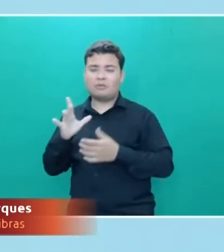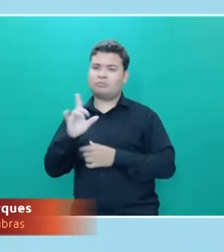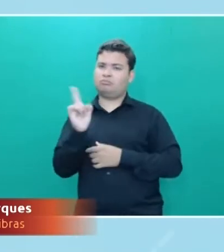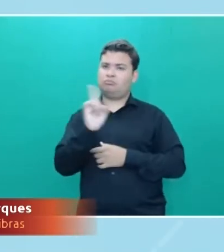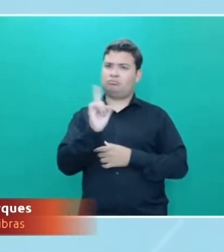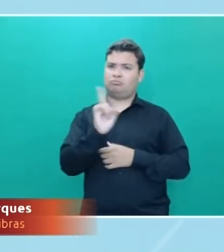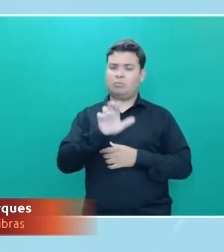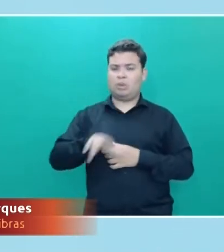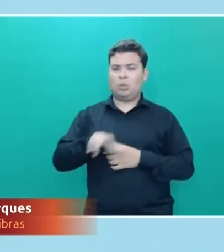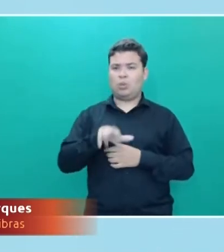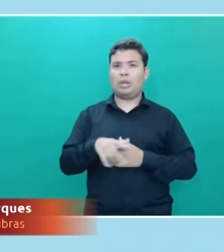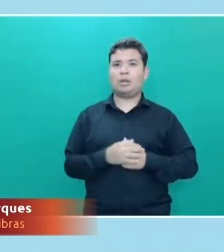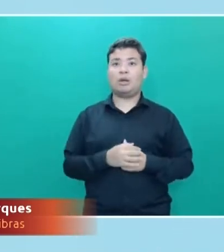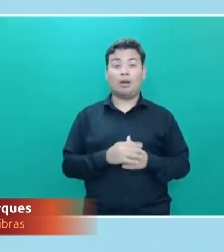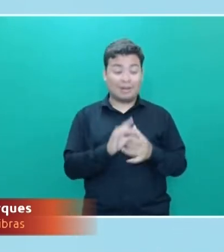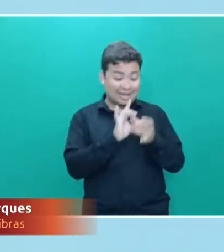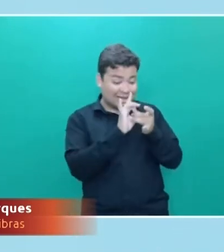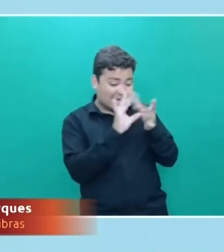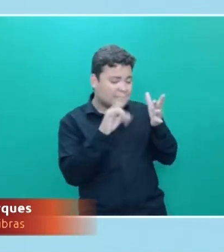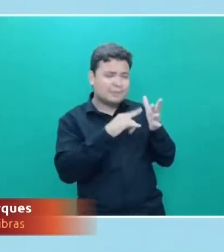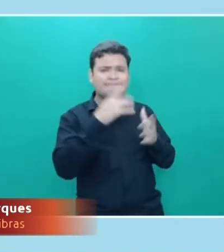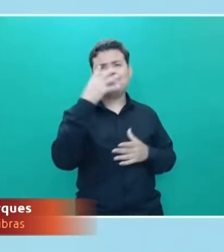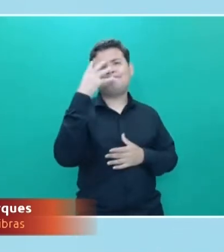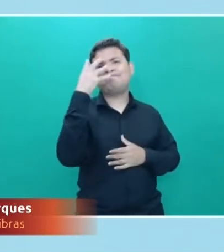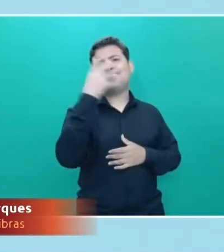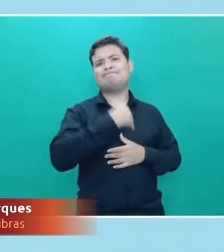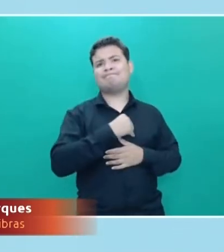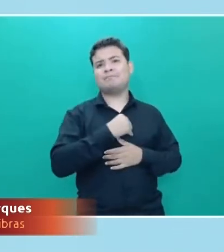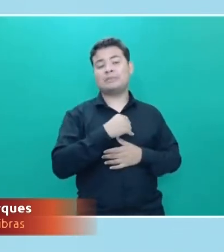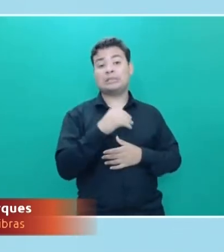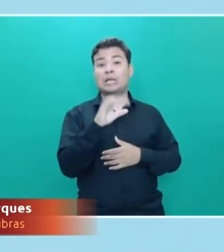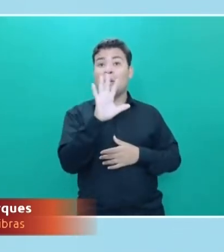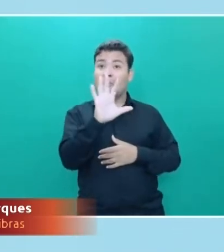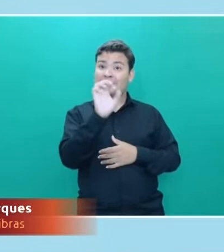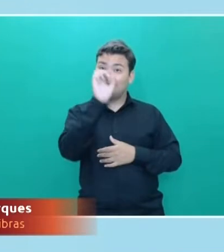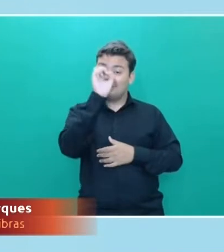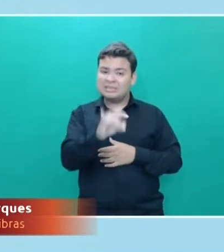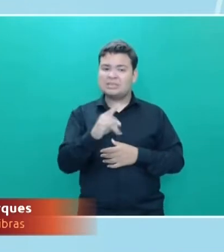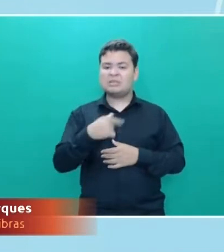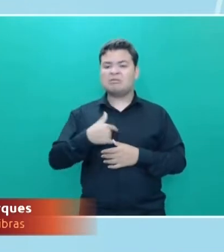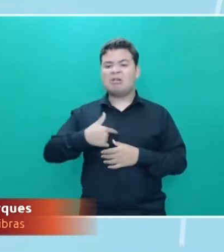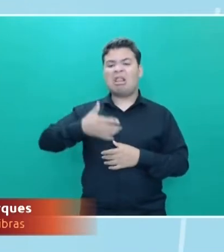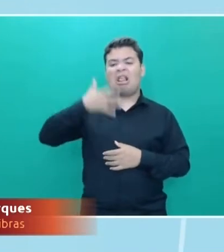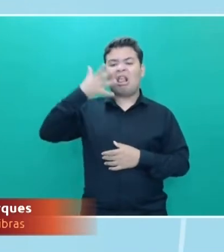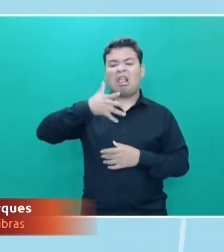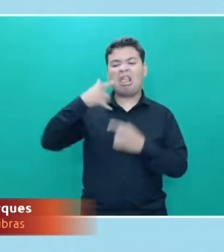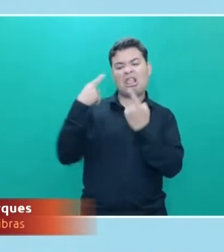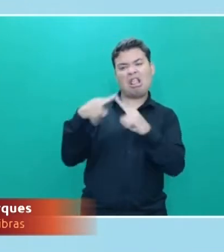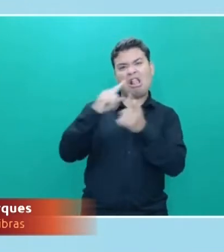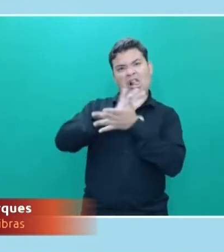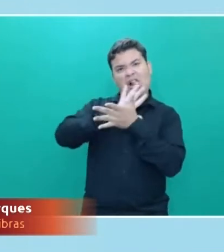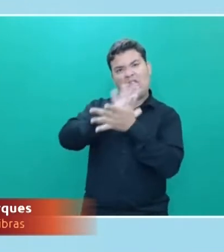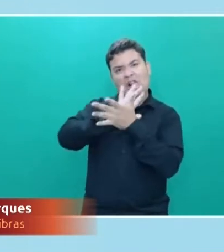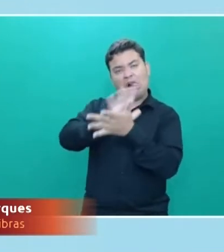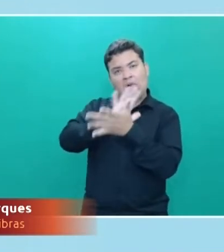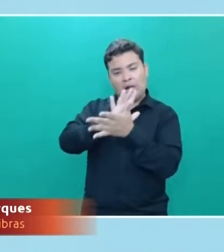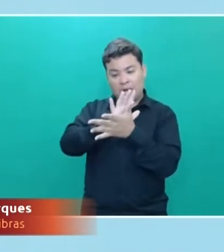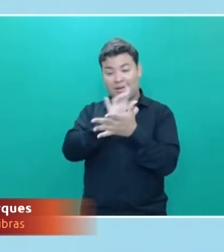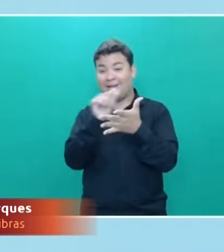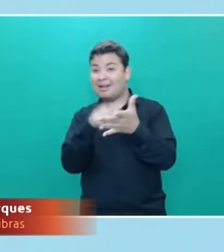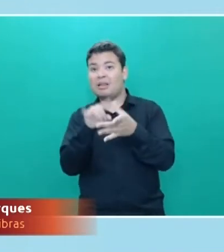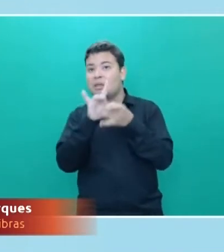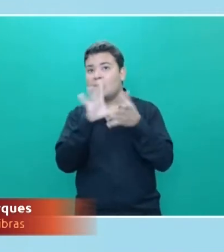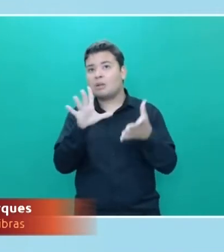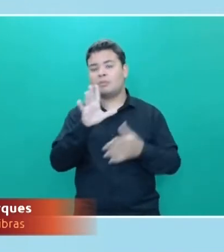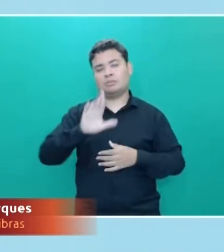Quando eu estou usando essa prerrogativa para ferir o outro, ela deixa de ser liberdade, ela passa a ser